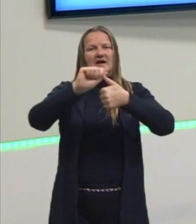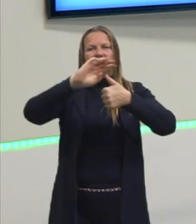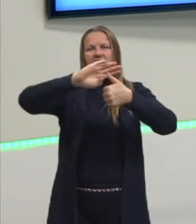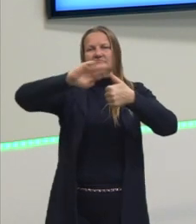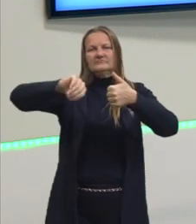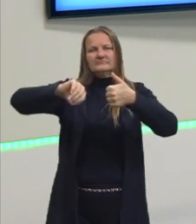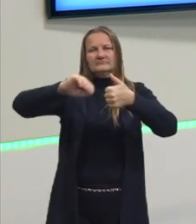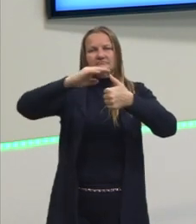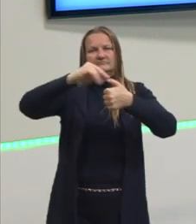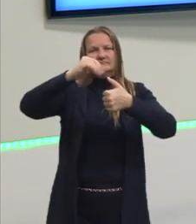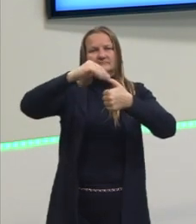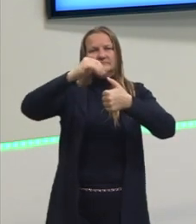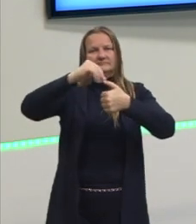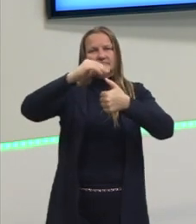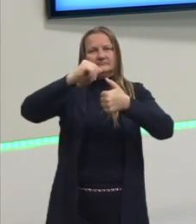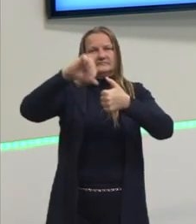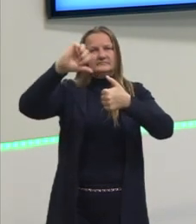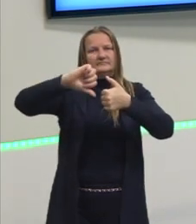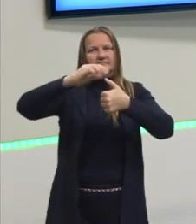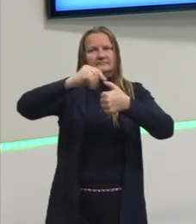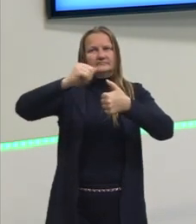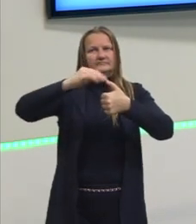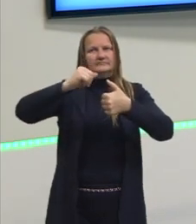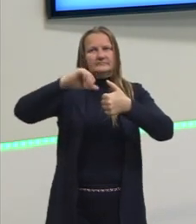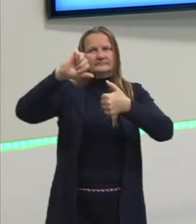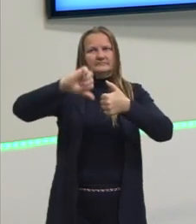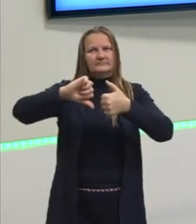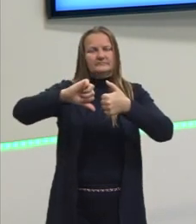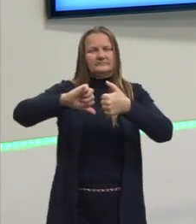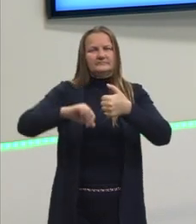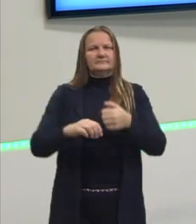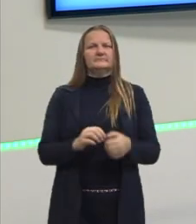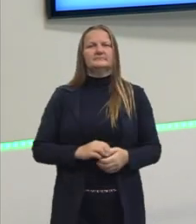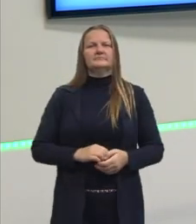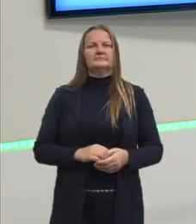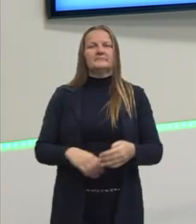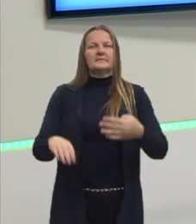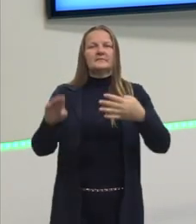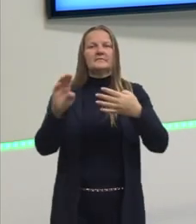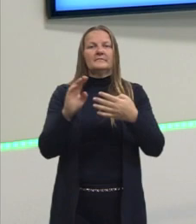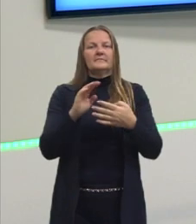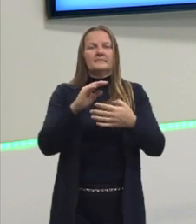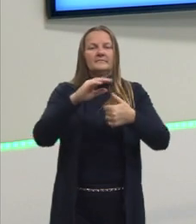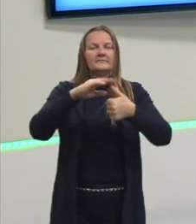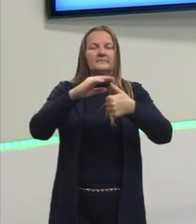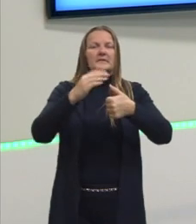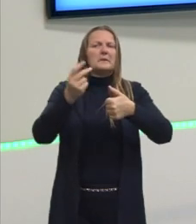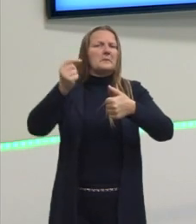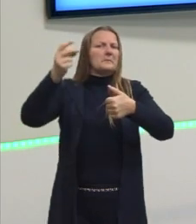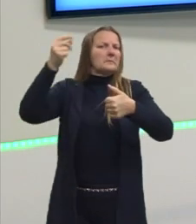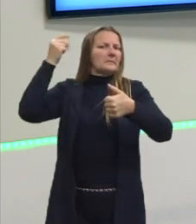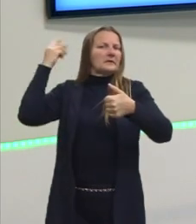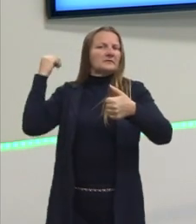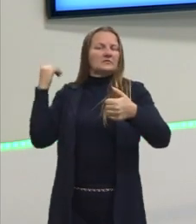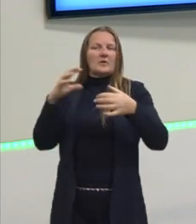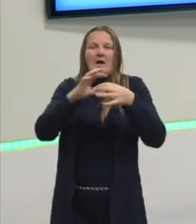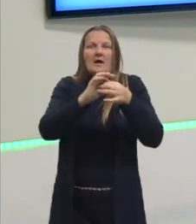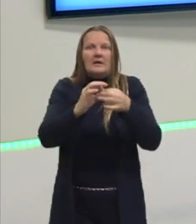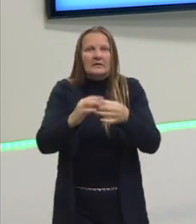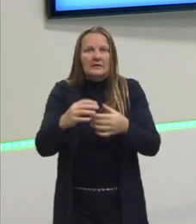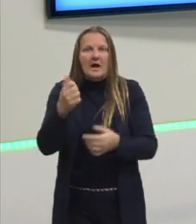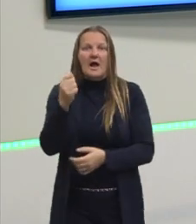descarta ali essa primeira alternativa como resposta correta. Porque passado não é atualização.